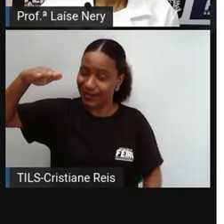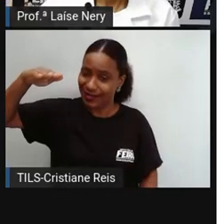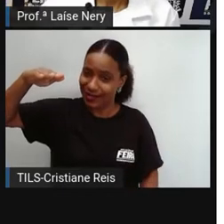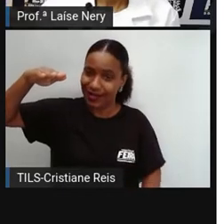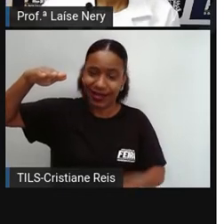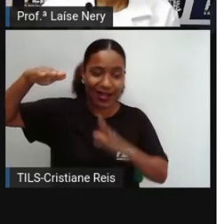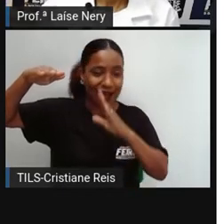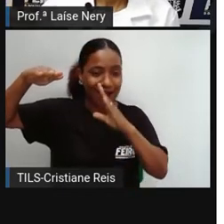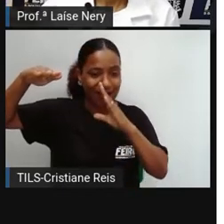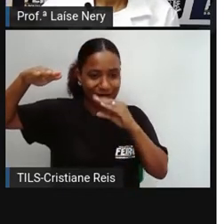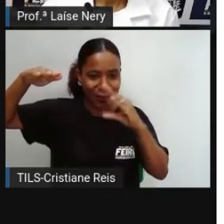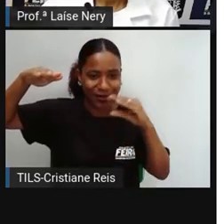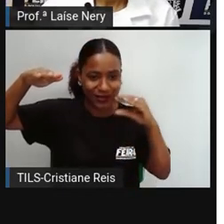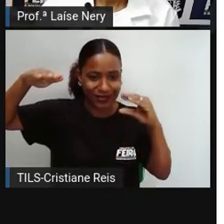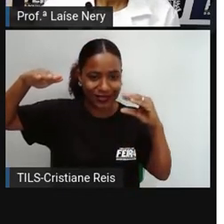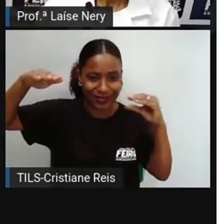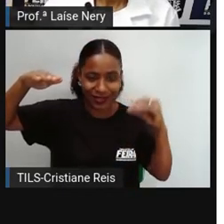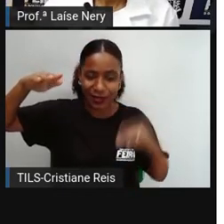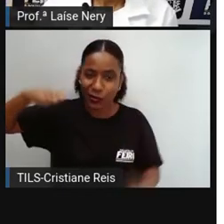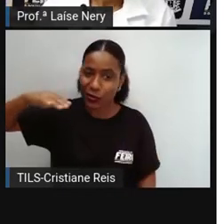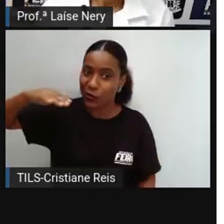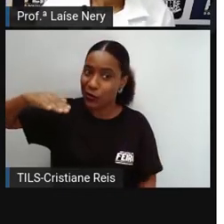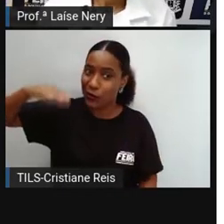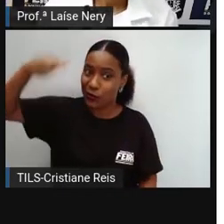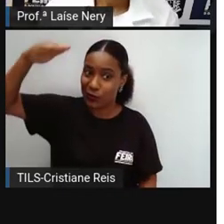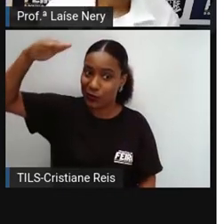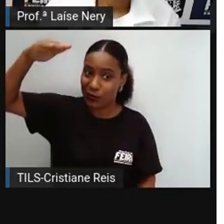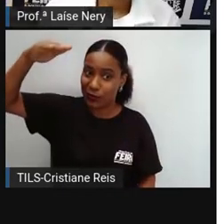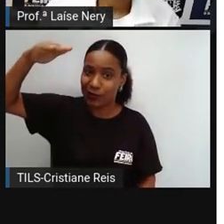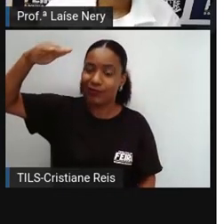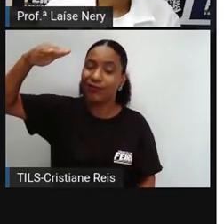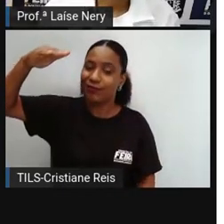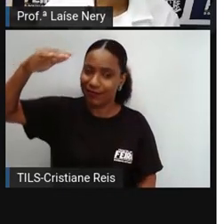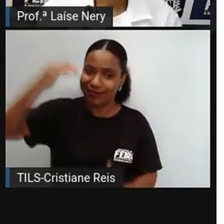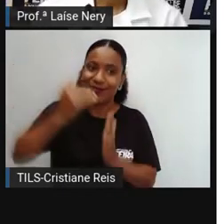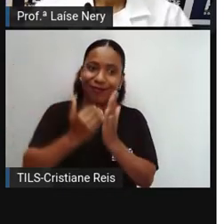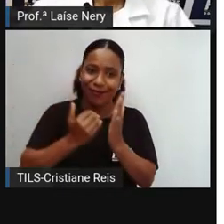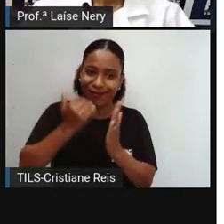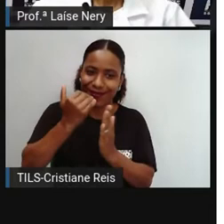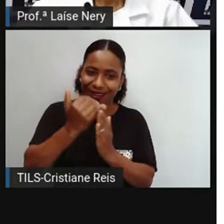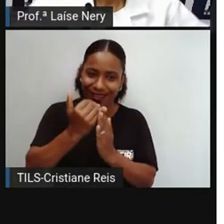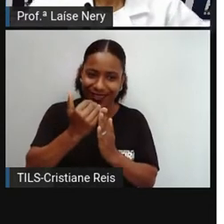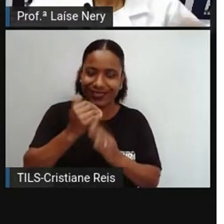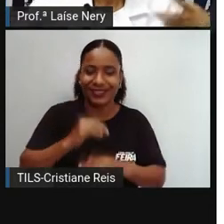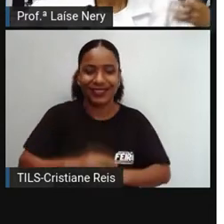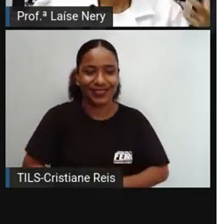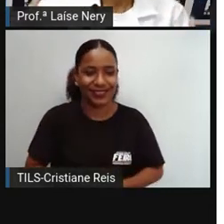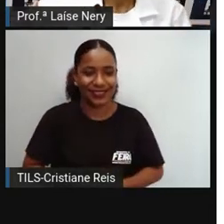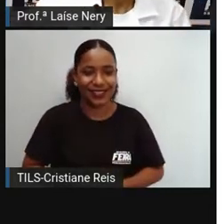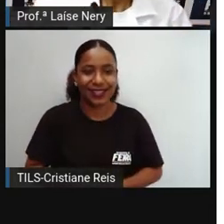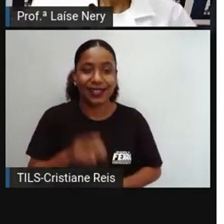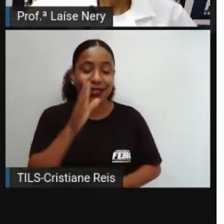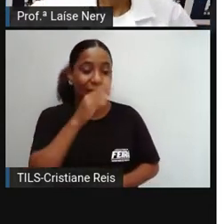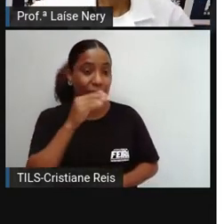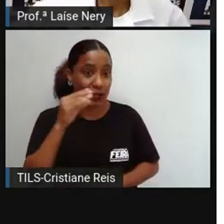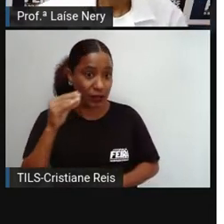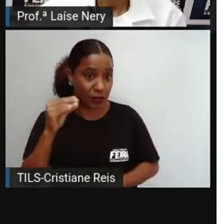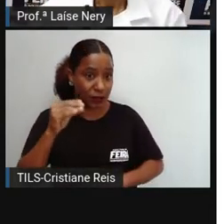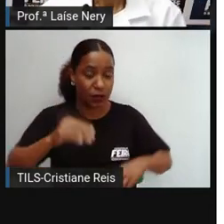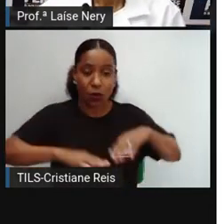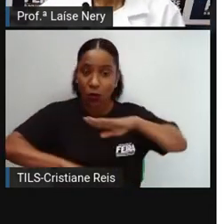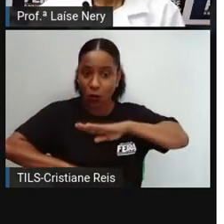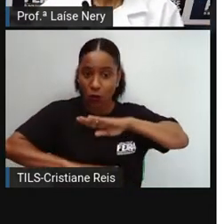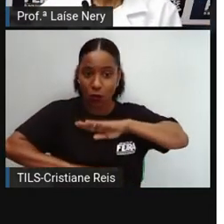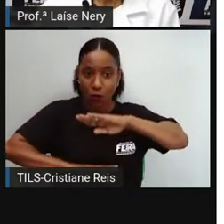o ponto mais importante que acontece na adolescência é a transformação do seu corpo